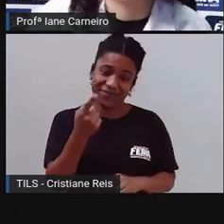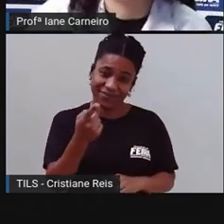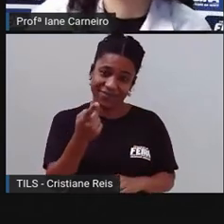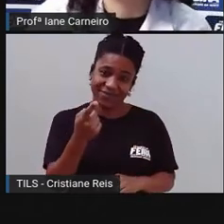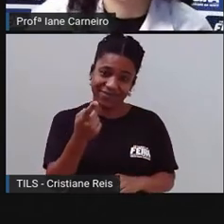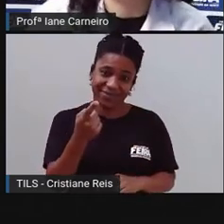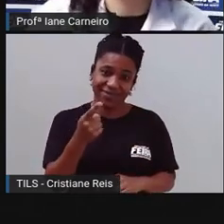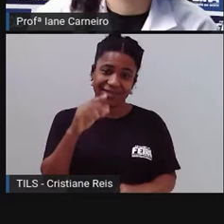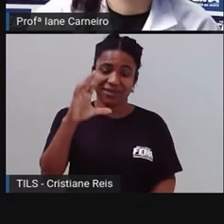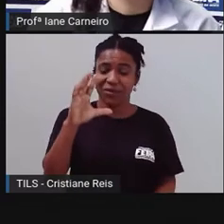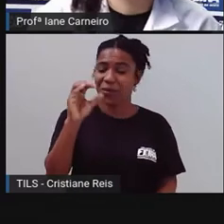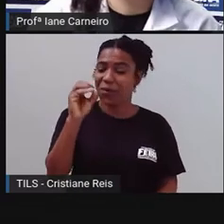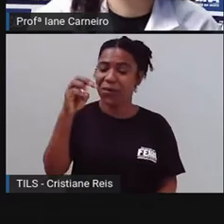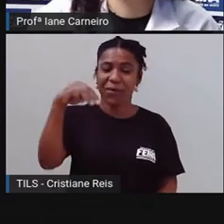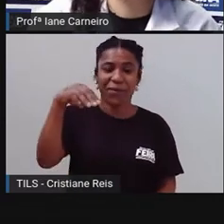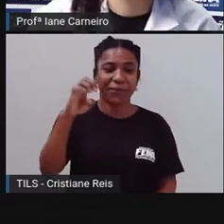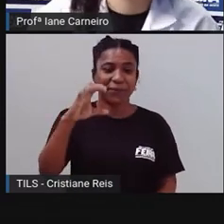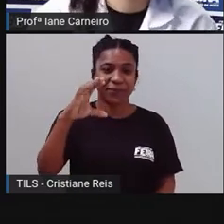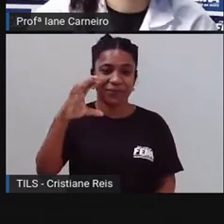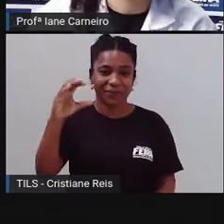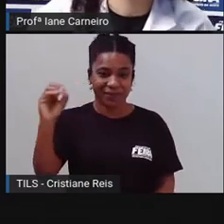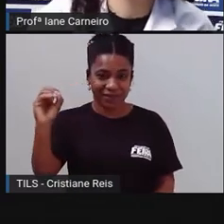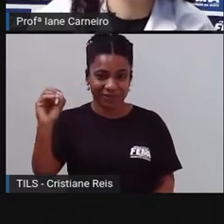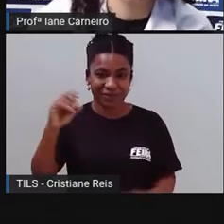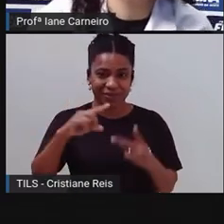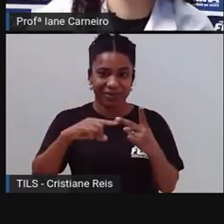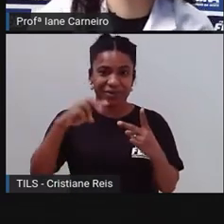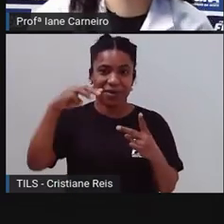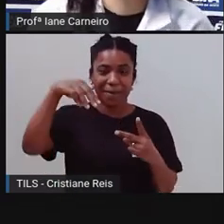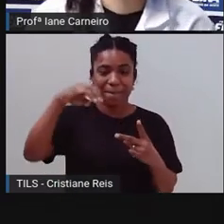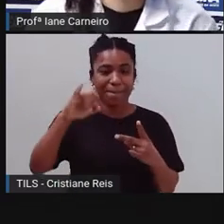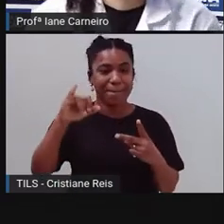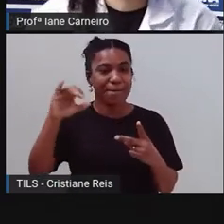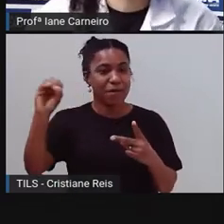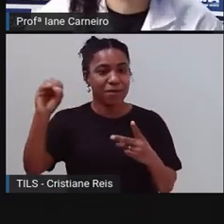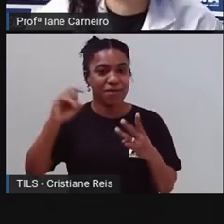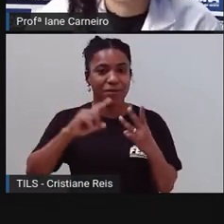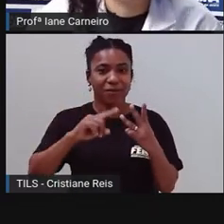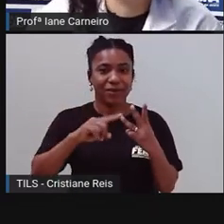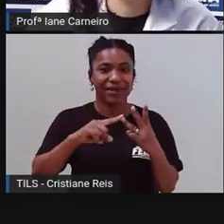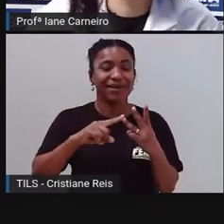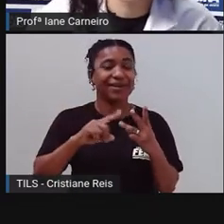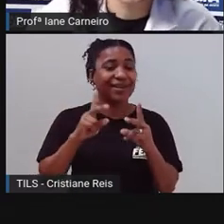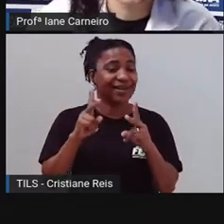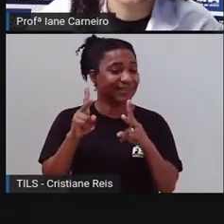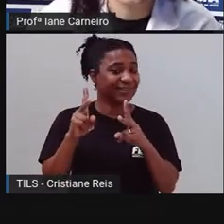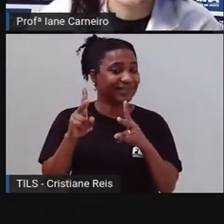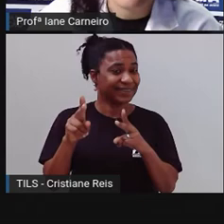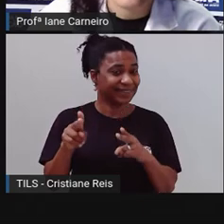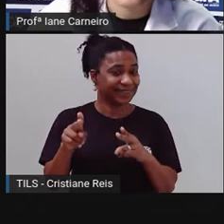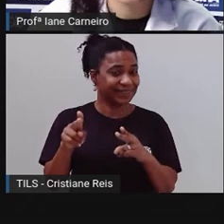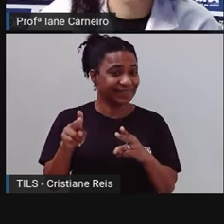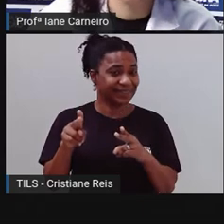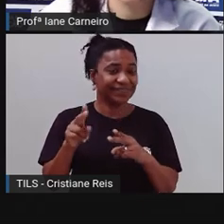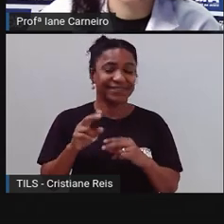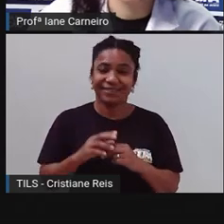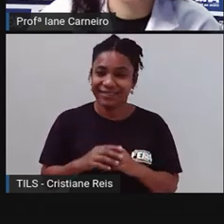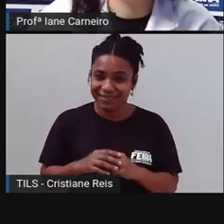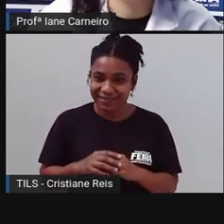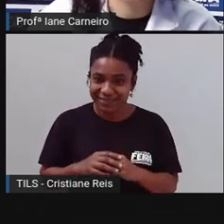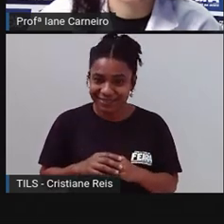na palavra começo, meio e assim. E está na ponta do fim. Qual é a